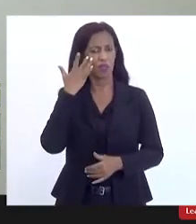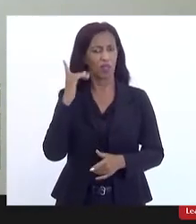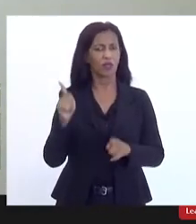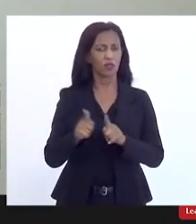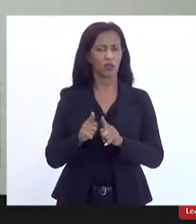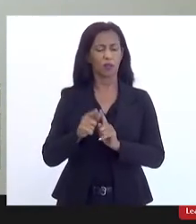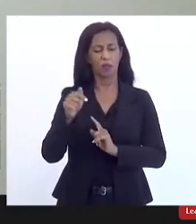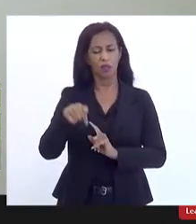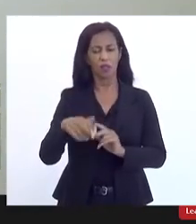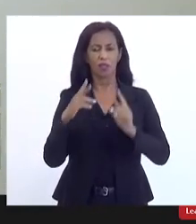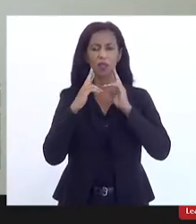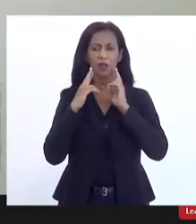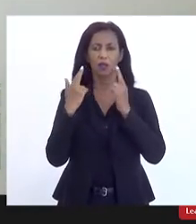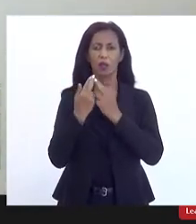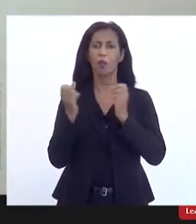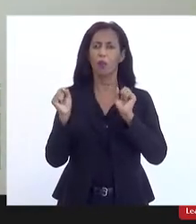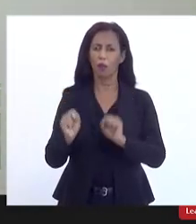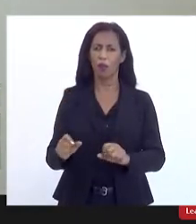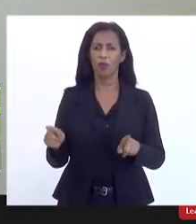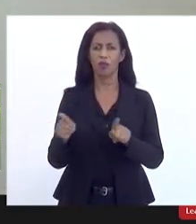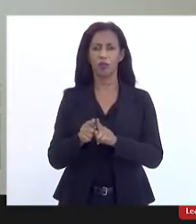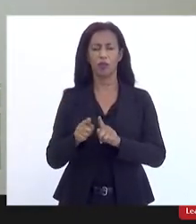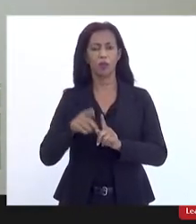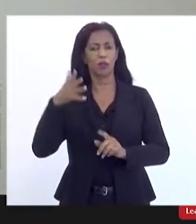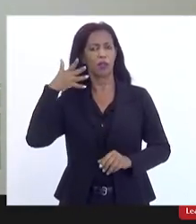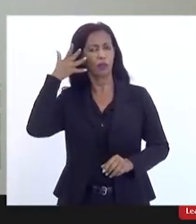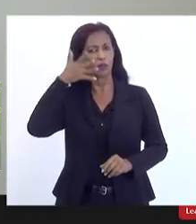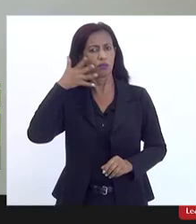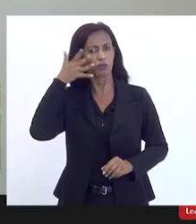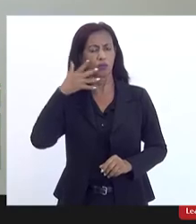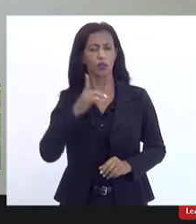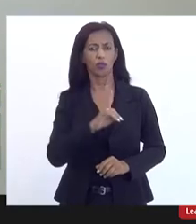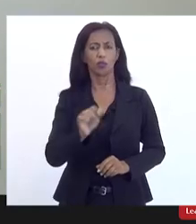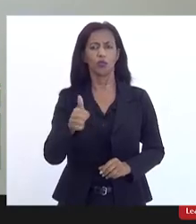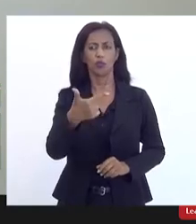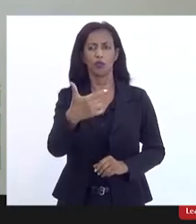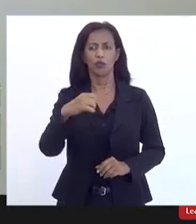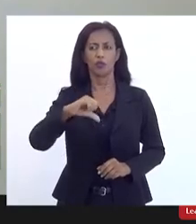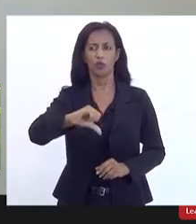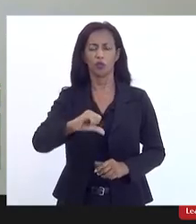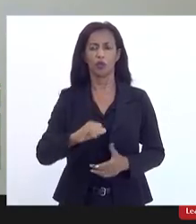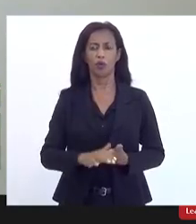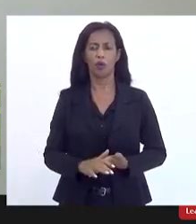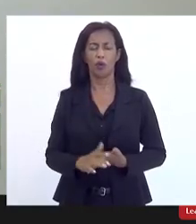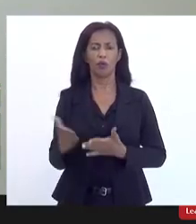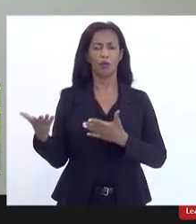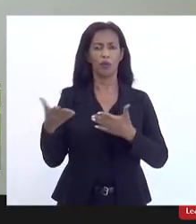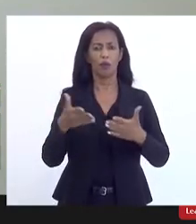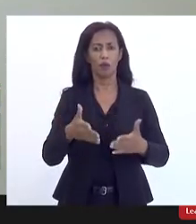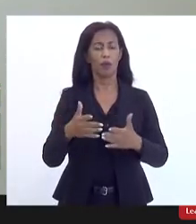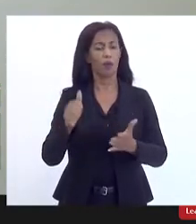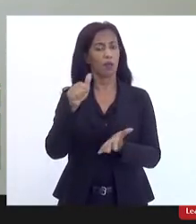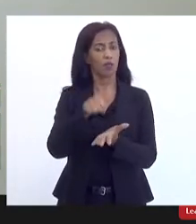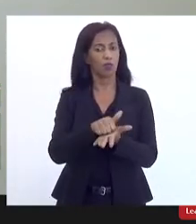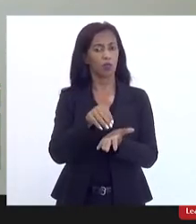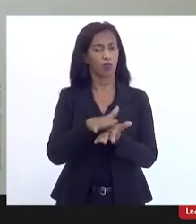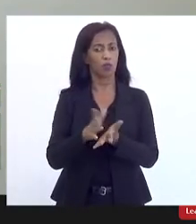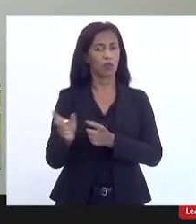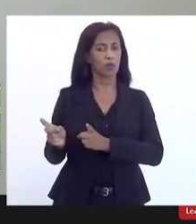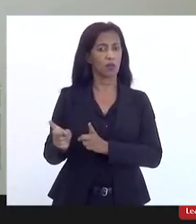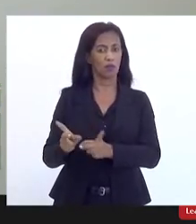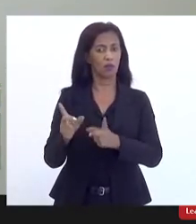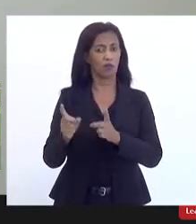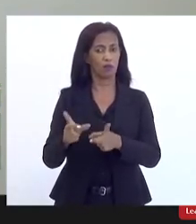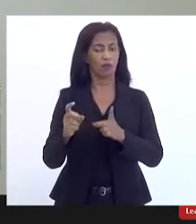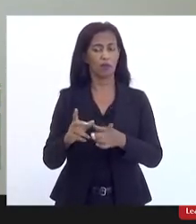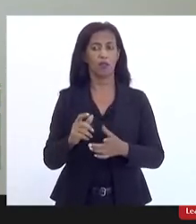gente dessa audiência pode também estar na audiência do dia 29 para que as consequências da privatização